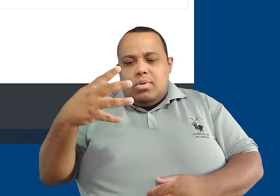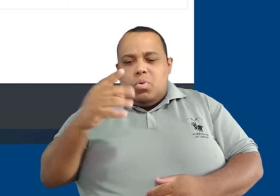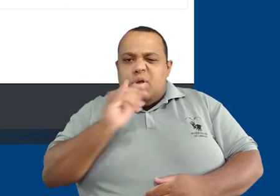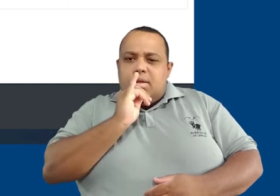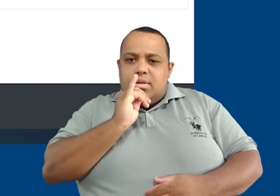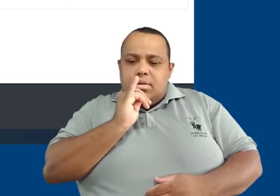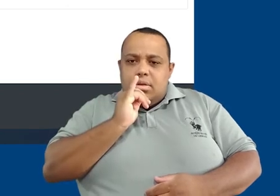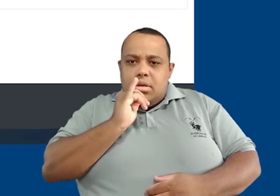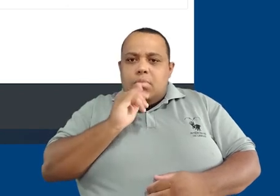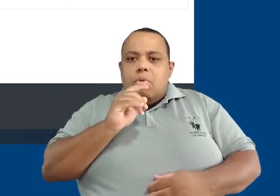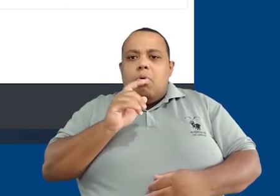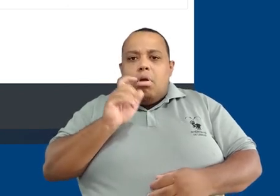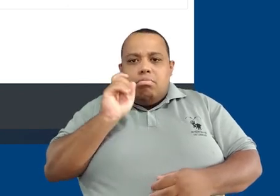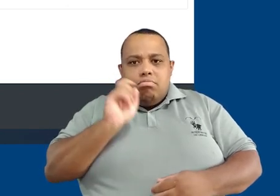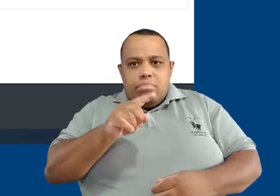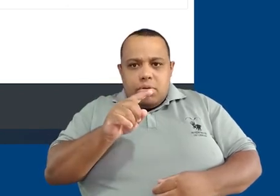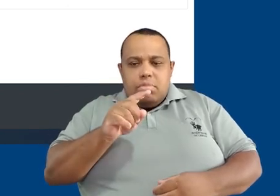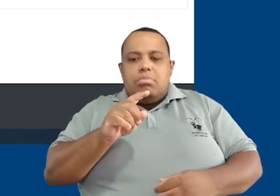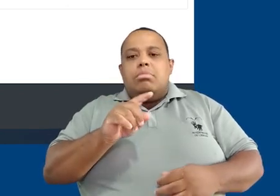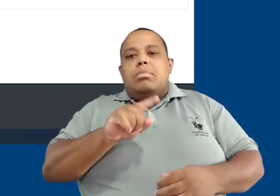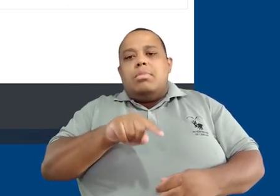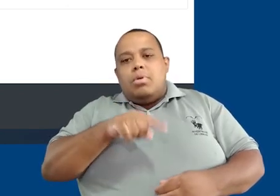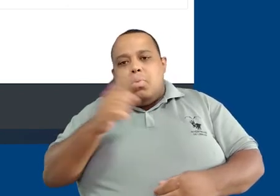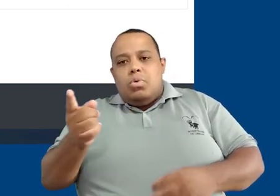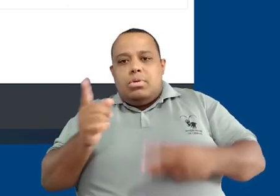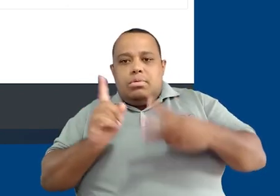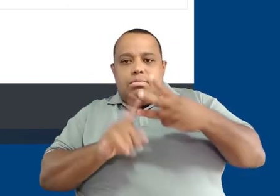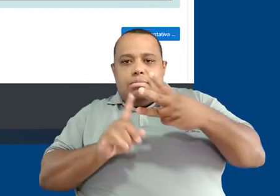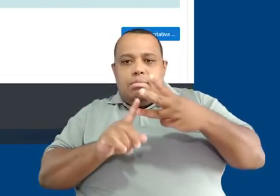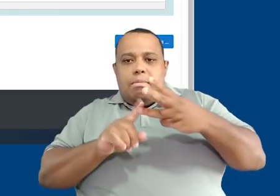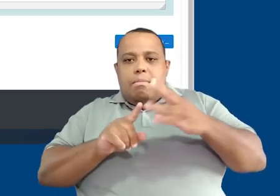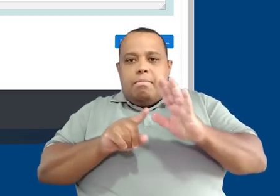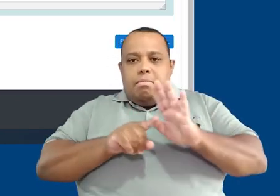por exemplo. E sigo para a próxima questão.